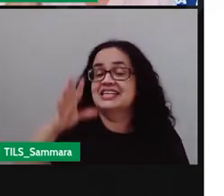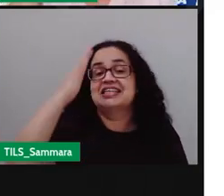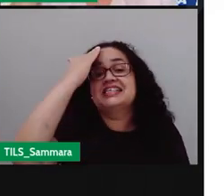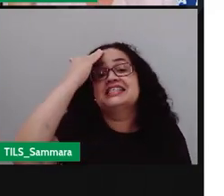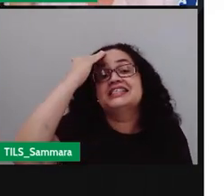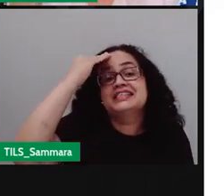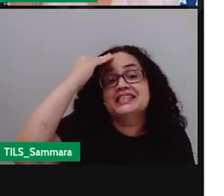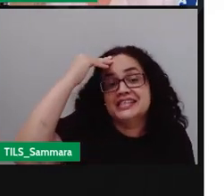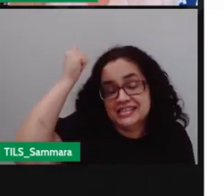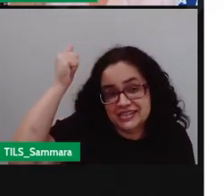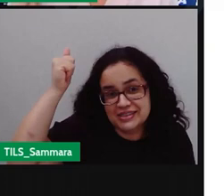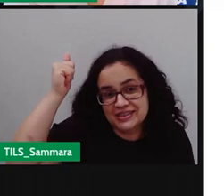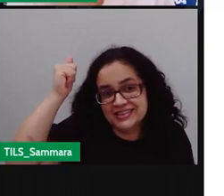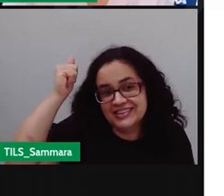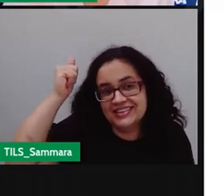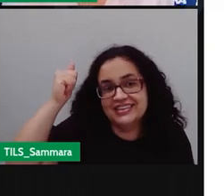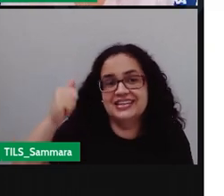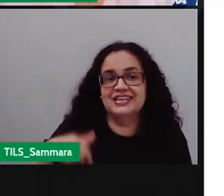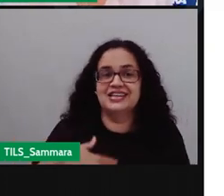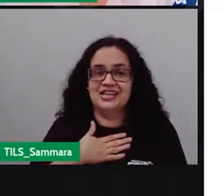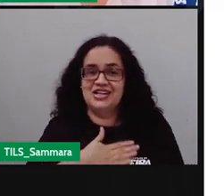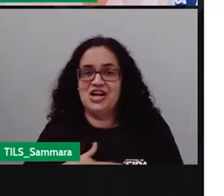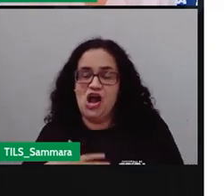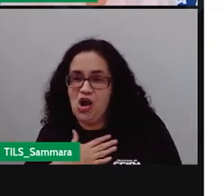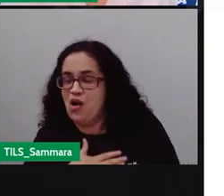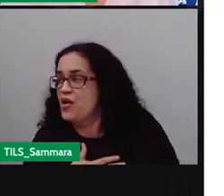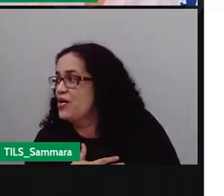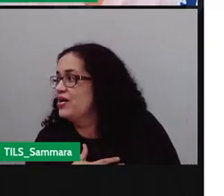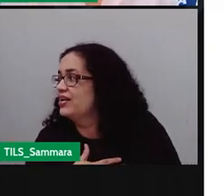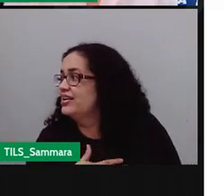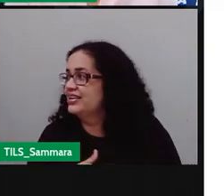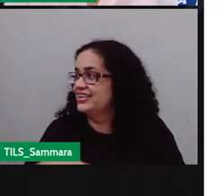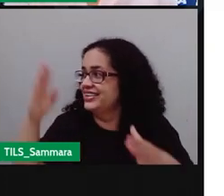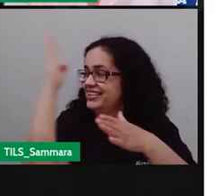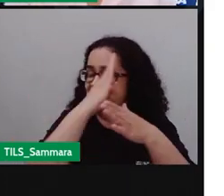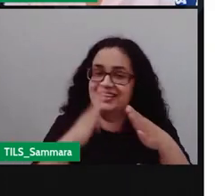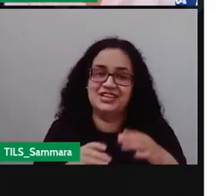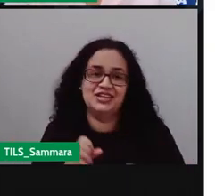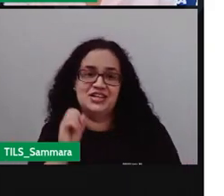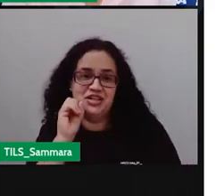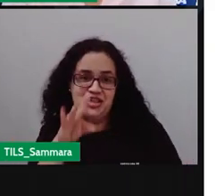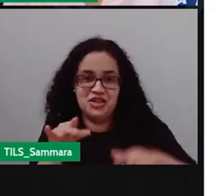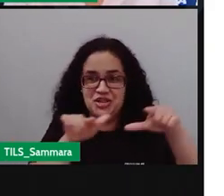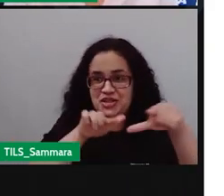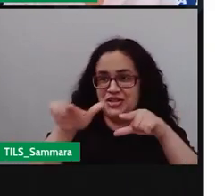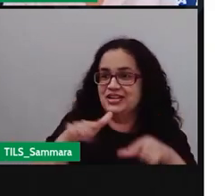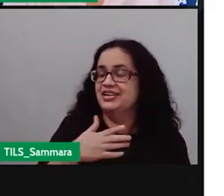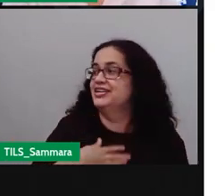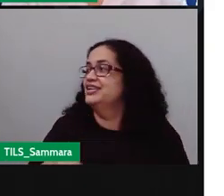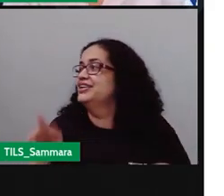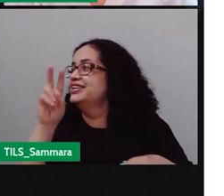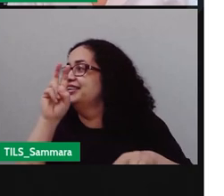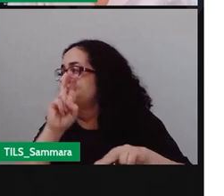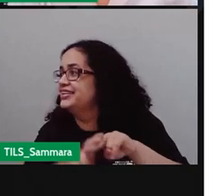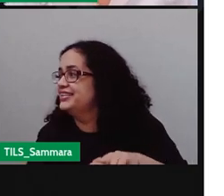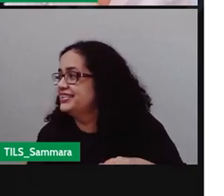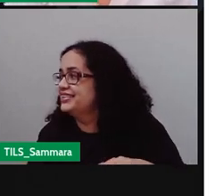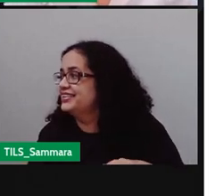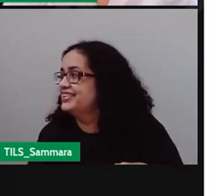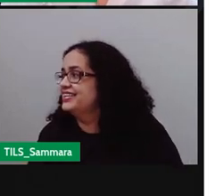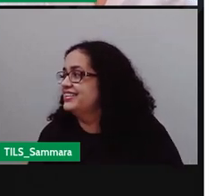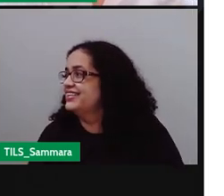saber o seguinte Samara você gosta de trabalhar com libras mas assim você gosta de trabalhar com libras sentada em pé